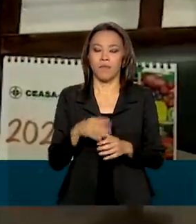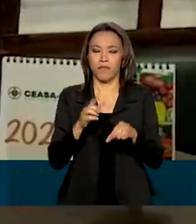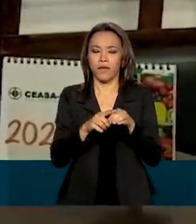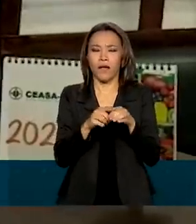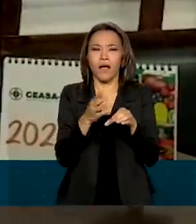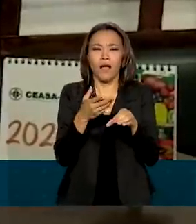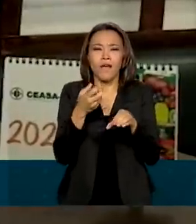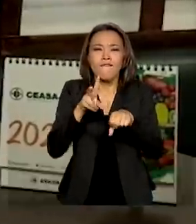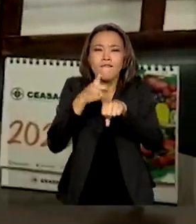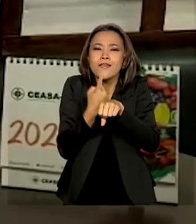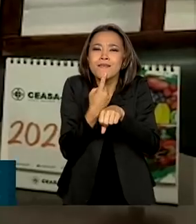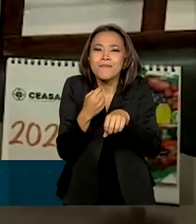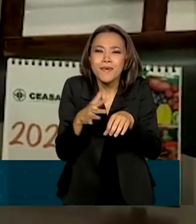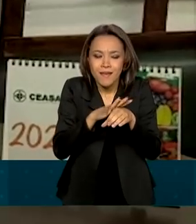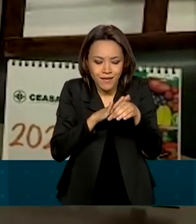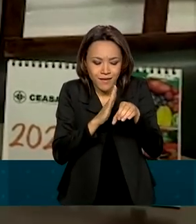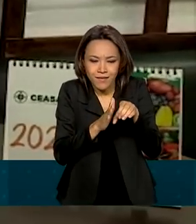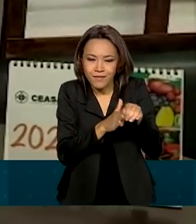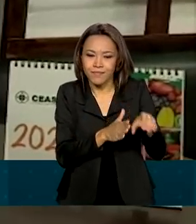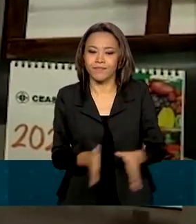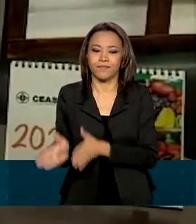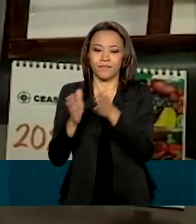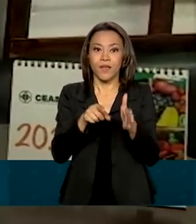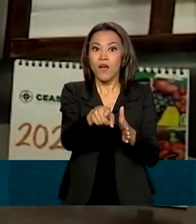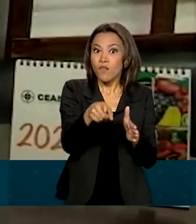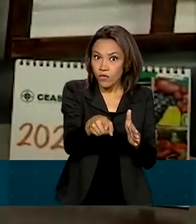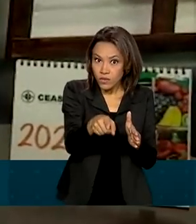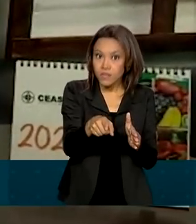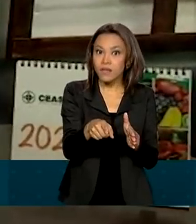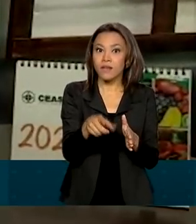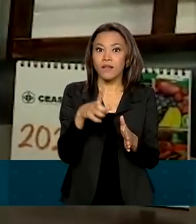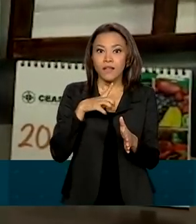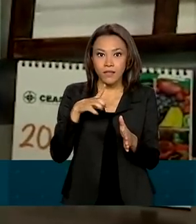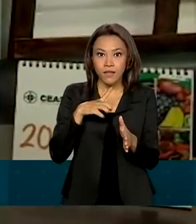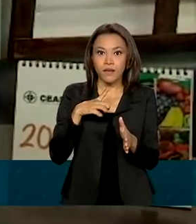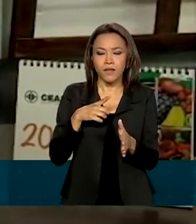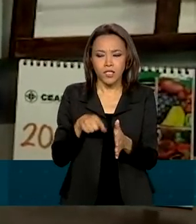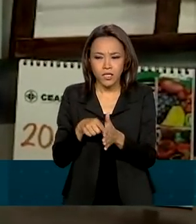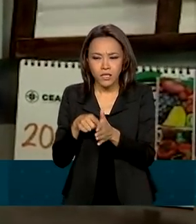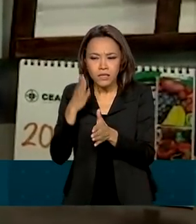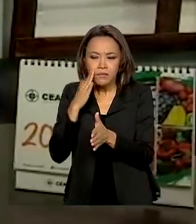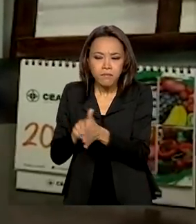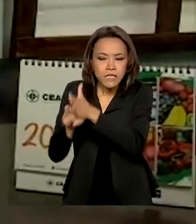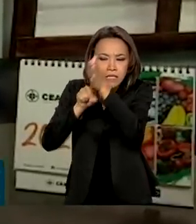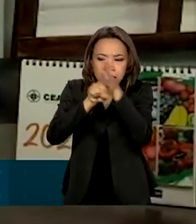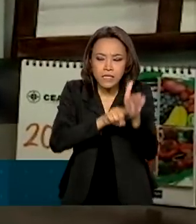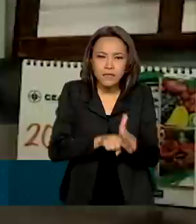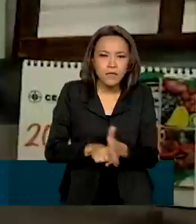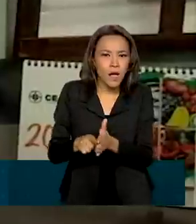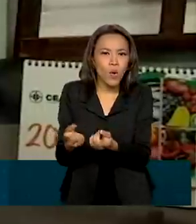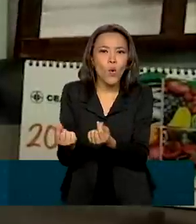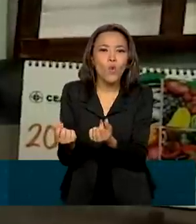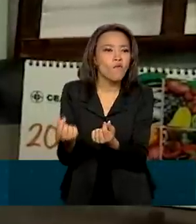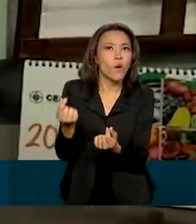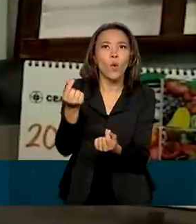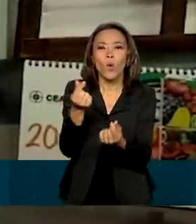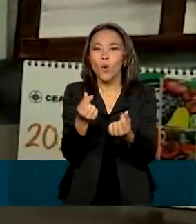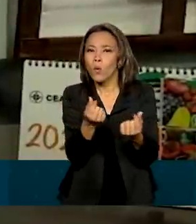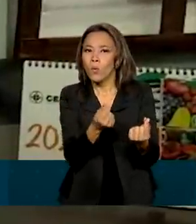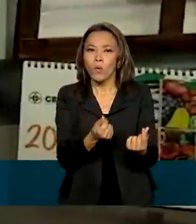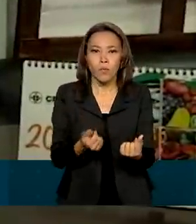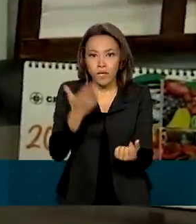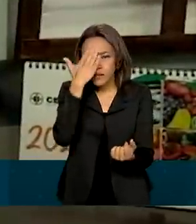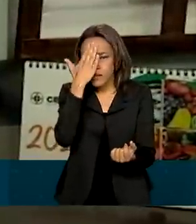consumidor, tem a oportunidade de acessar esses levantamentos de preços para se orientar